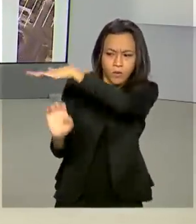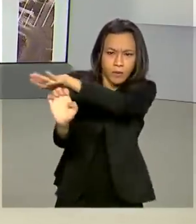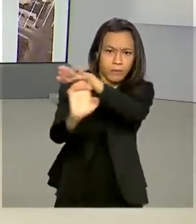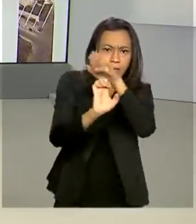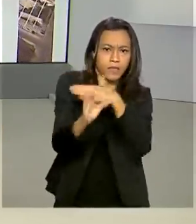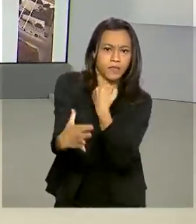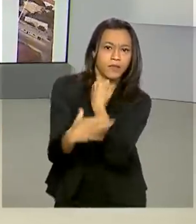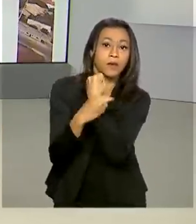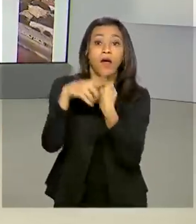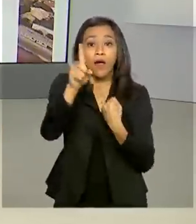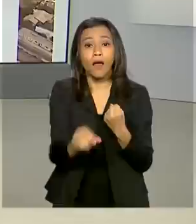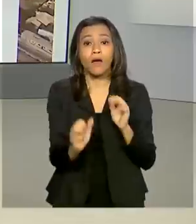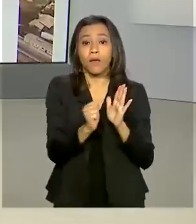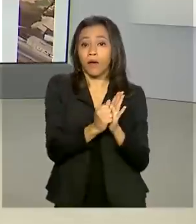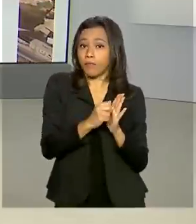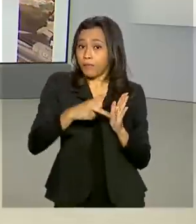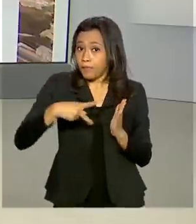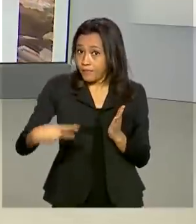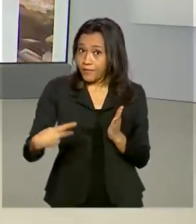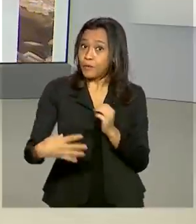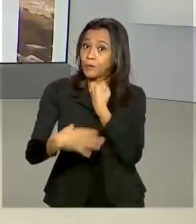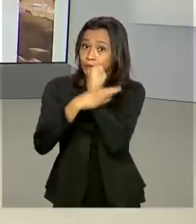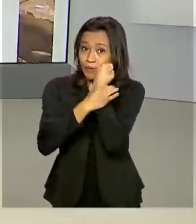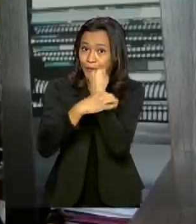É o aplicativo do programa de seguro rural.